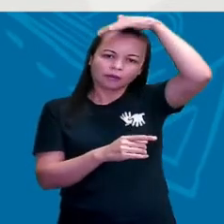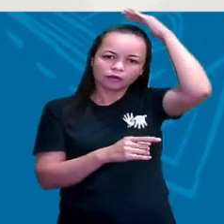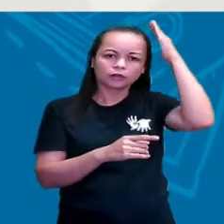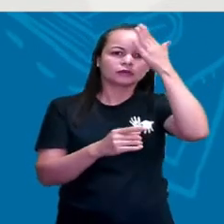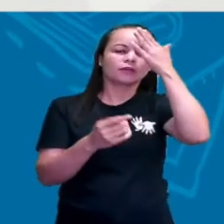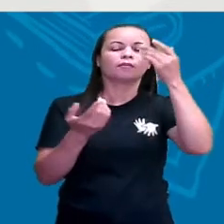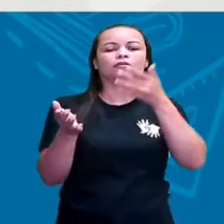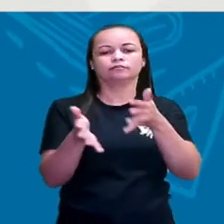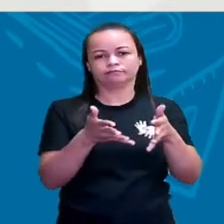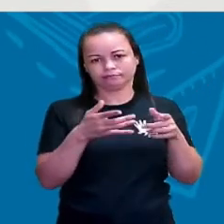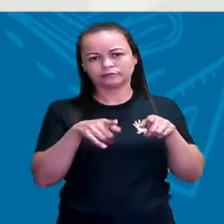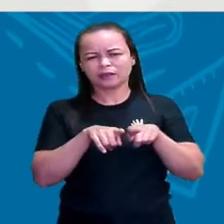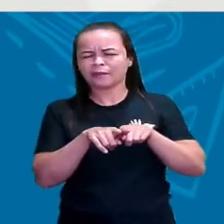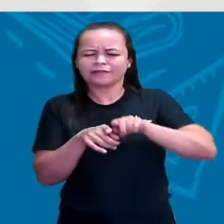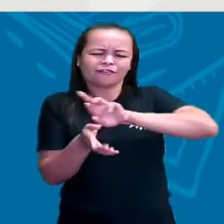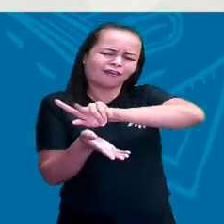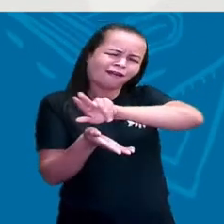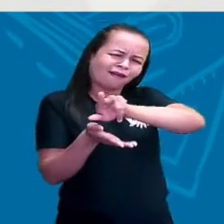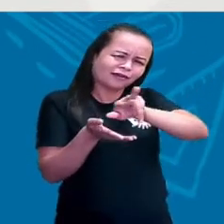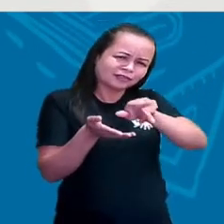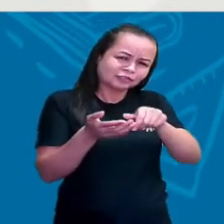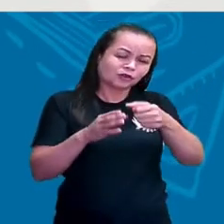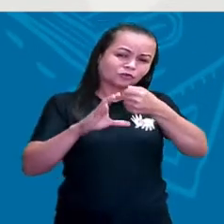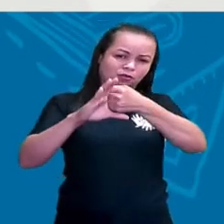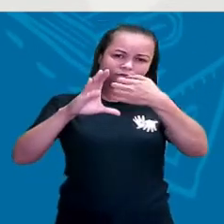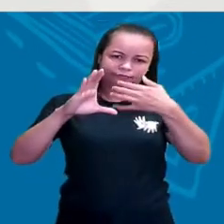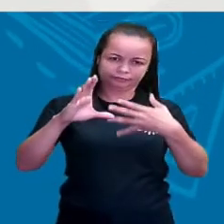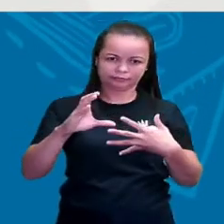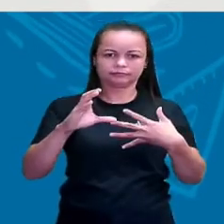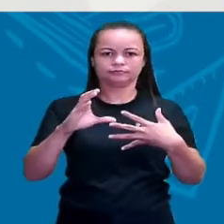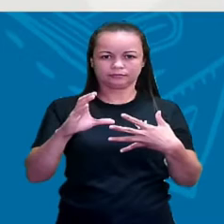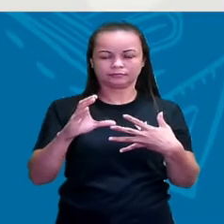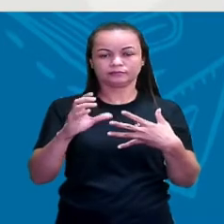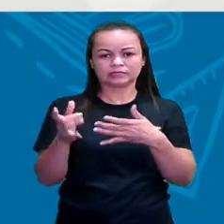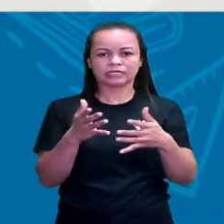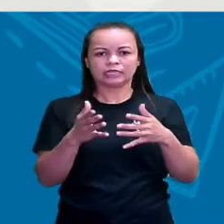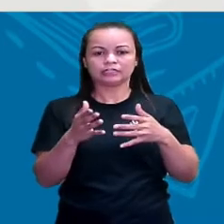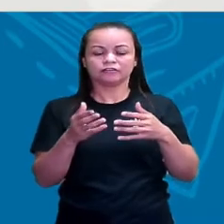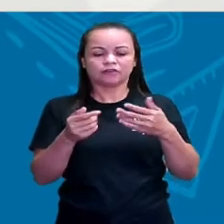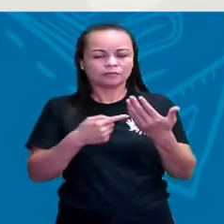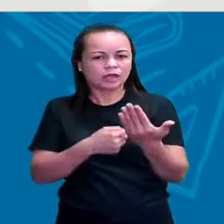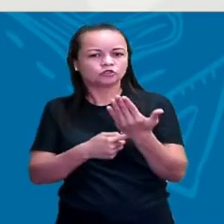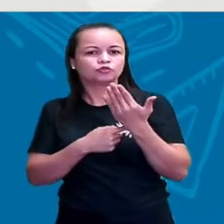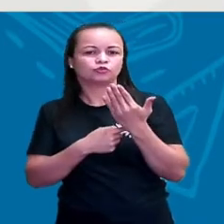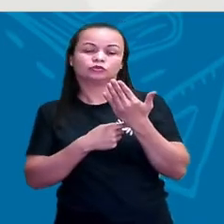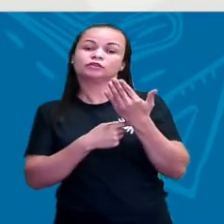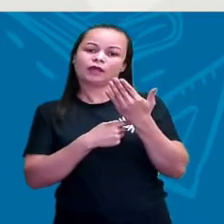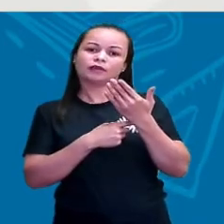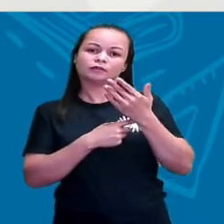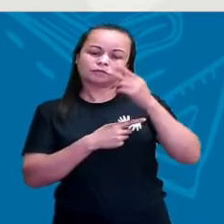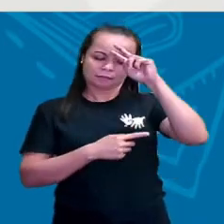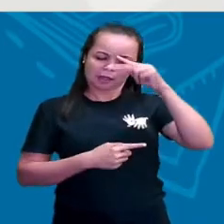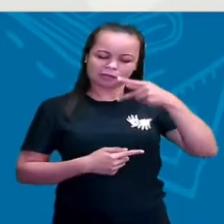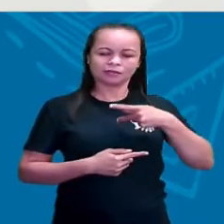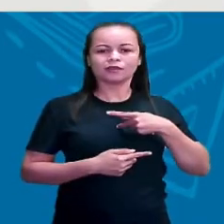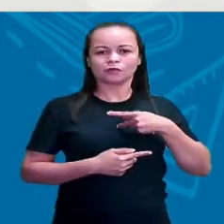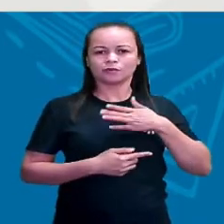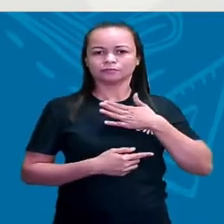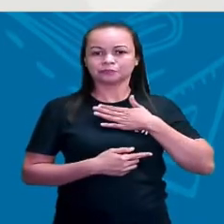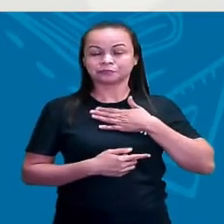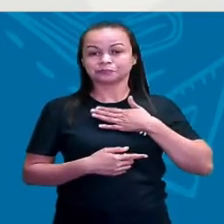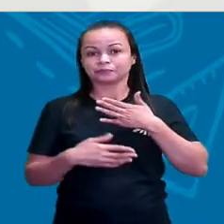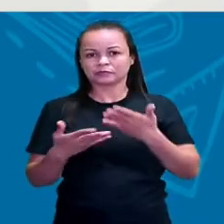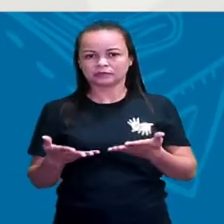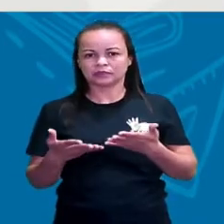também, né? Conferem pra mim características que vão fazer parte da minha identidade particular, né? A